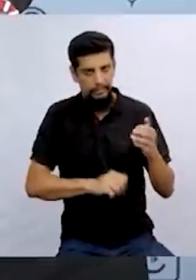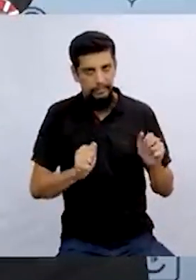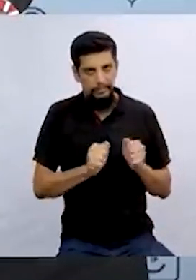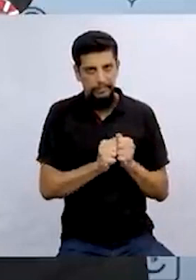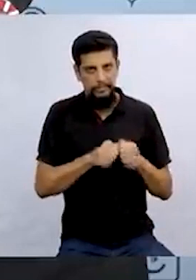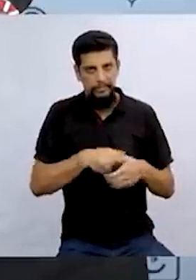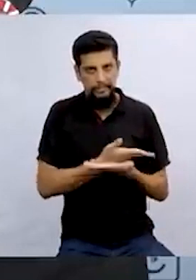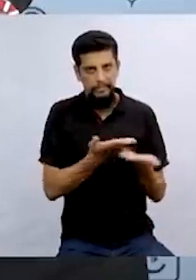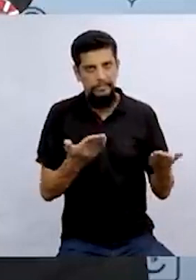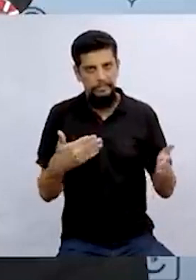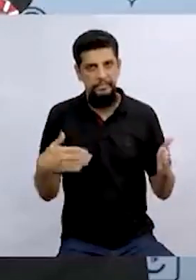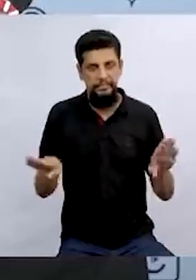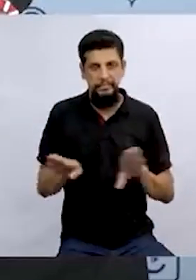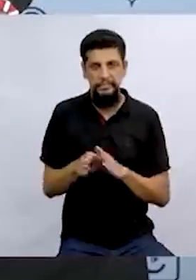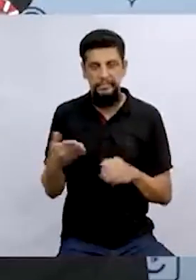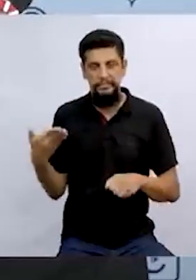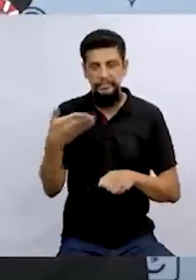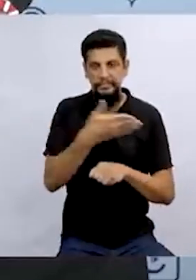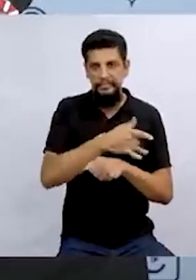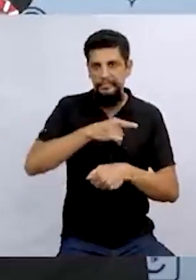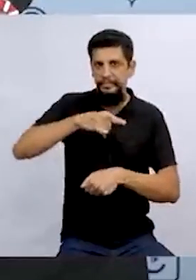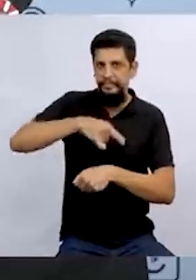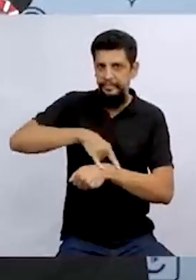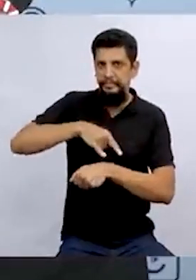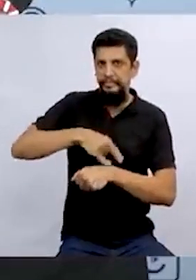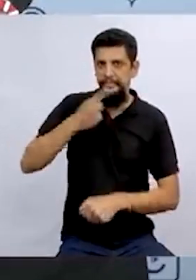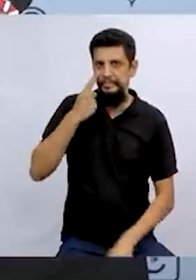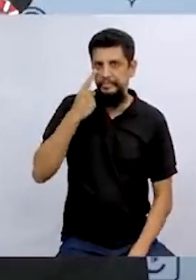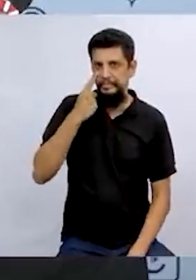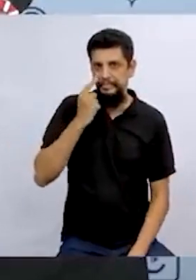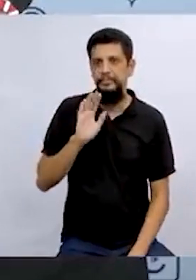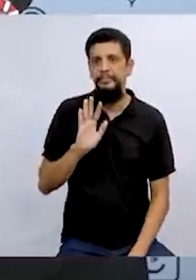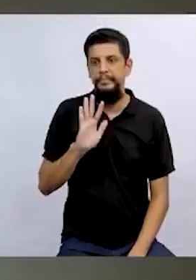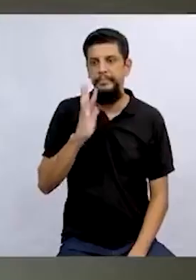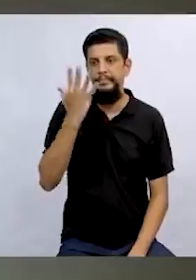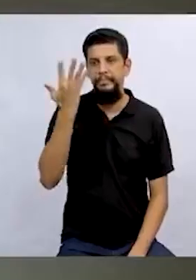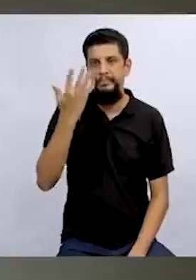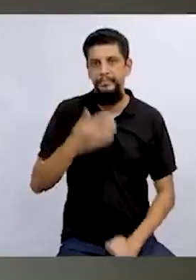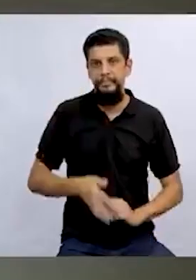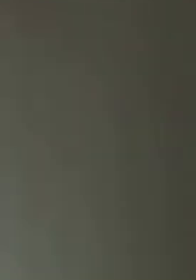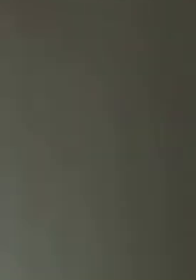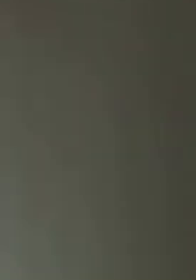com elas e até pro banheiro elas foram. Então, olha lá como é que foi isso.